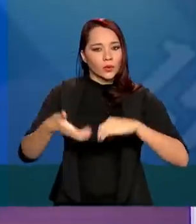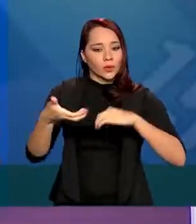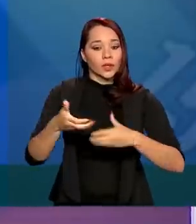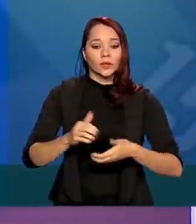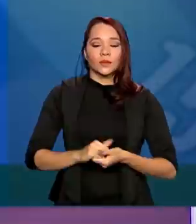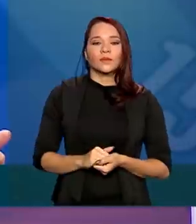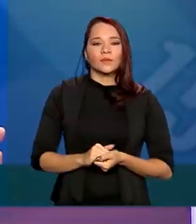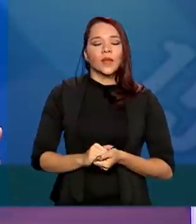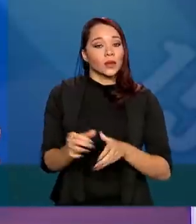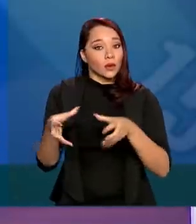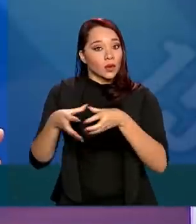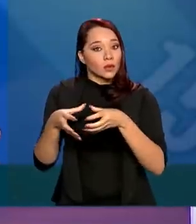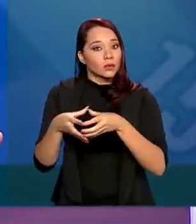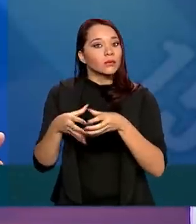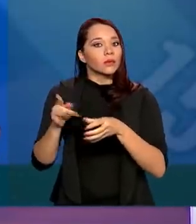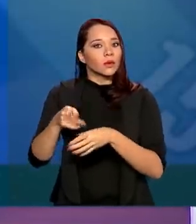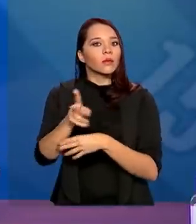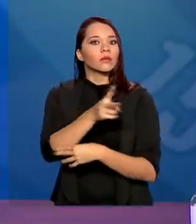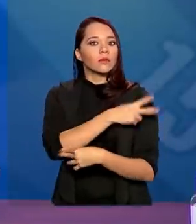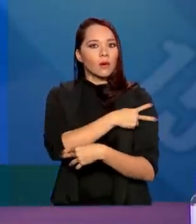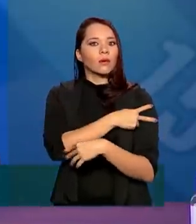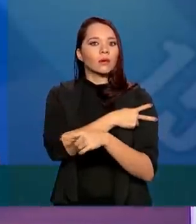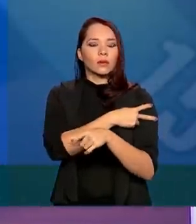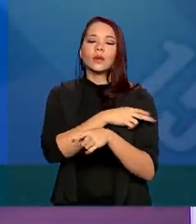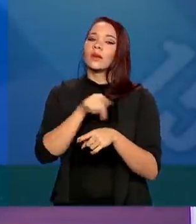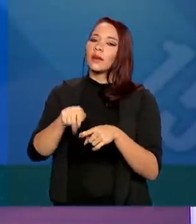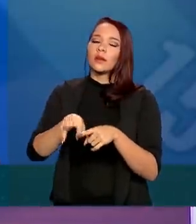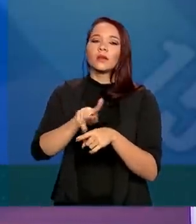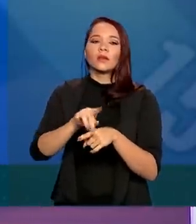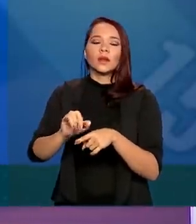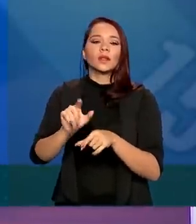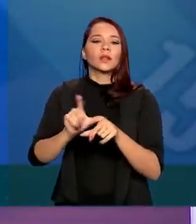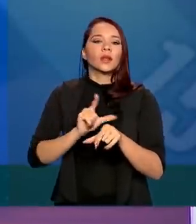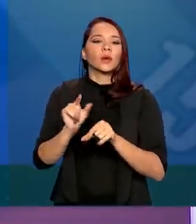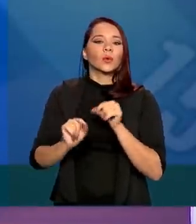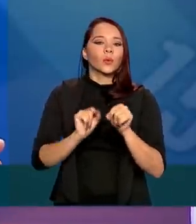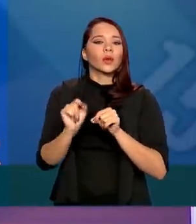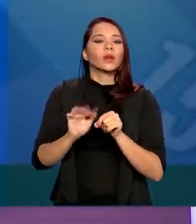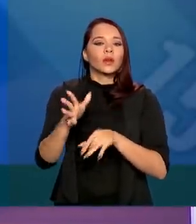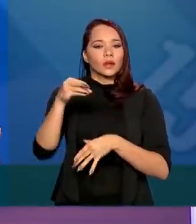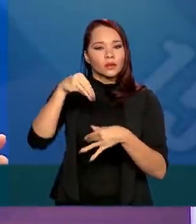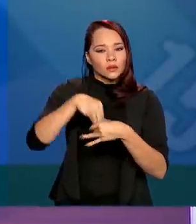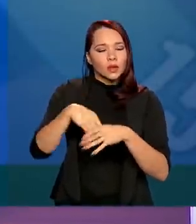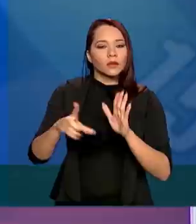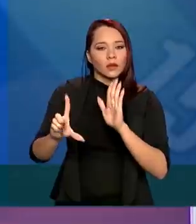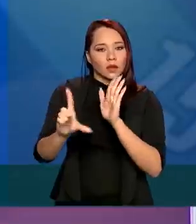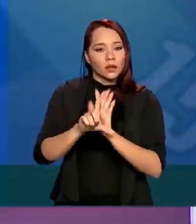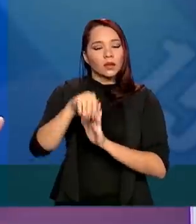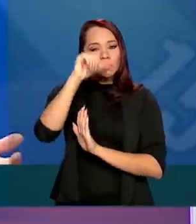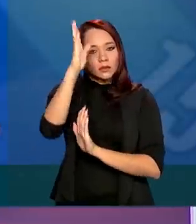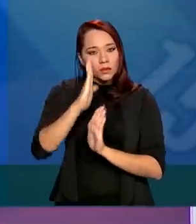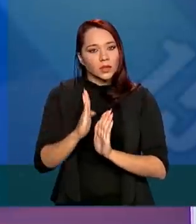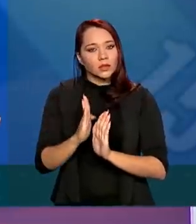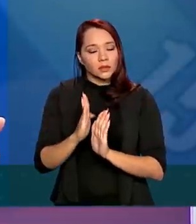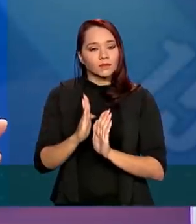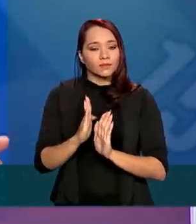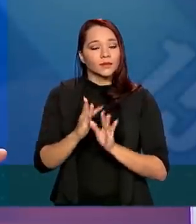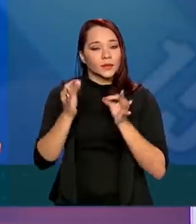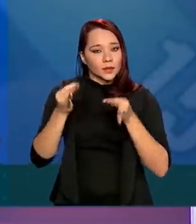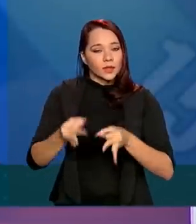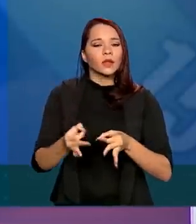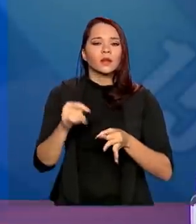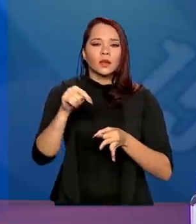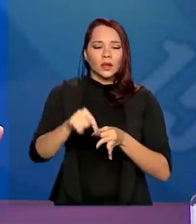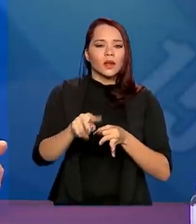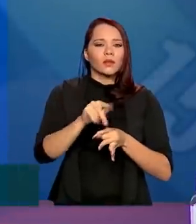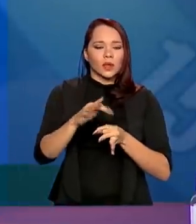Aquelas terras terão donos e então eles passarão a estar dentro da legislação brasileira. vão ter o